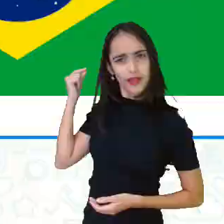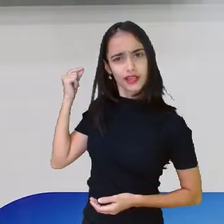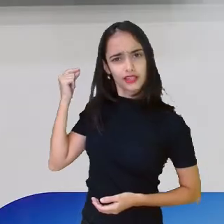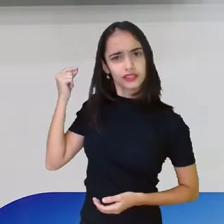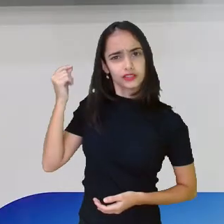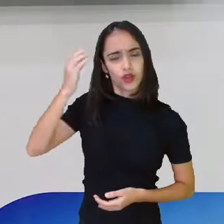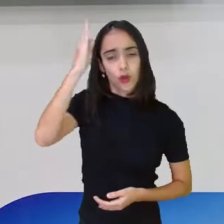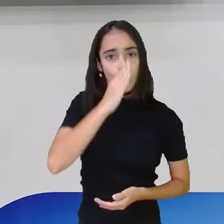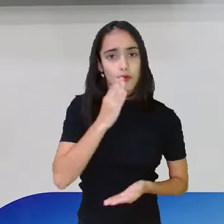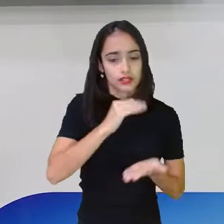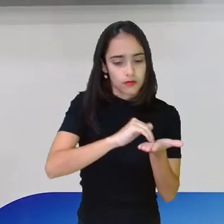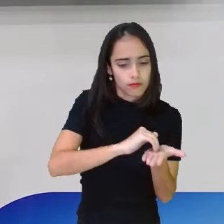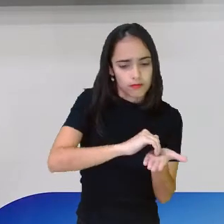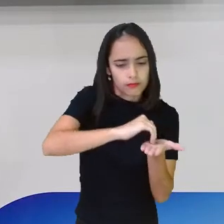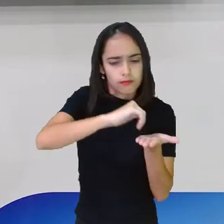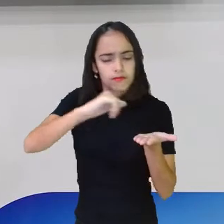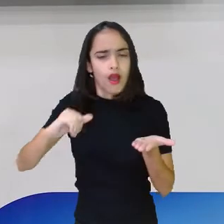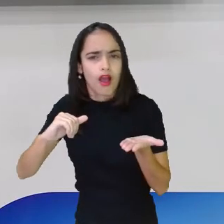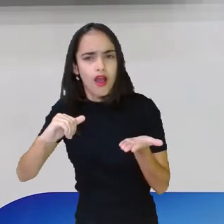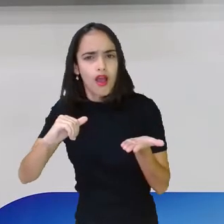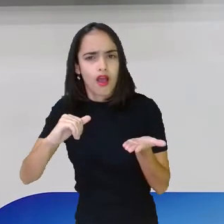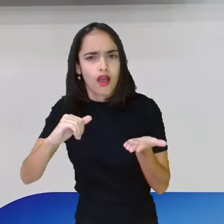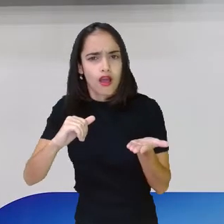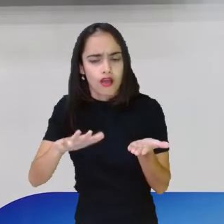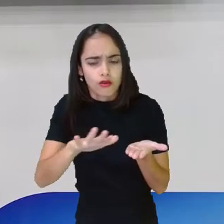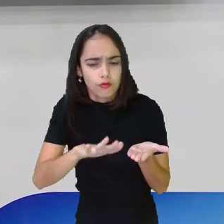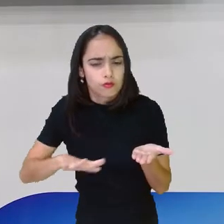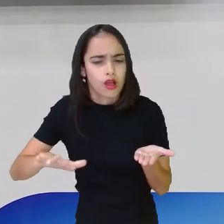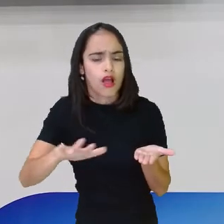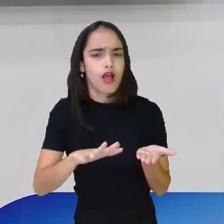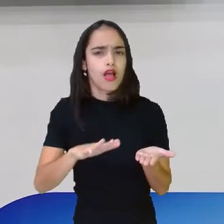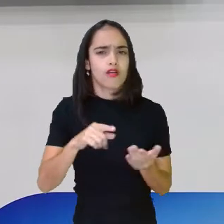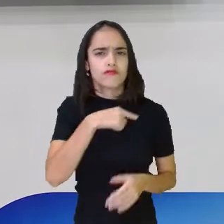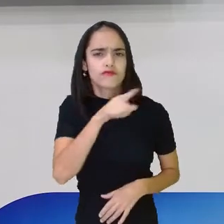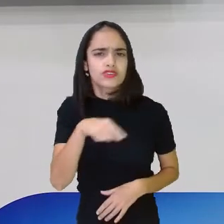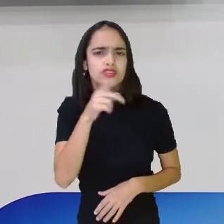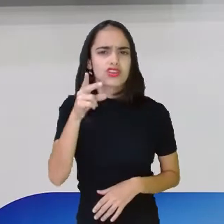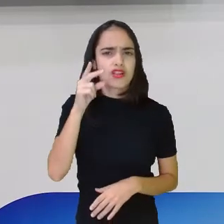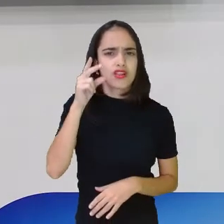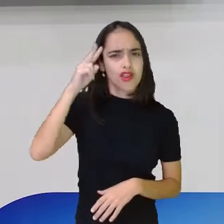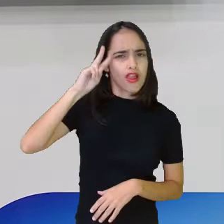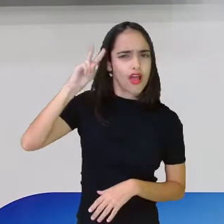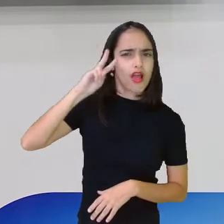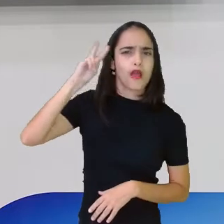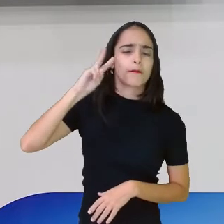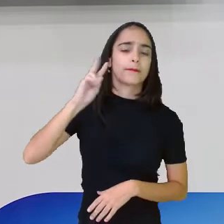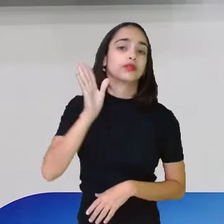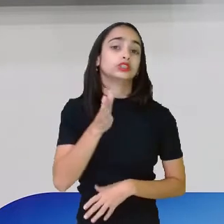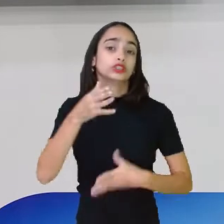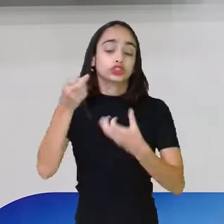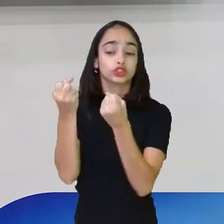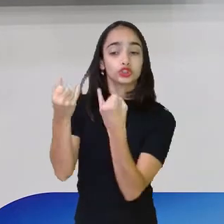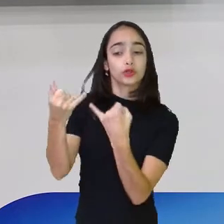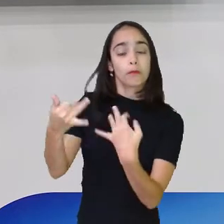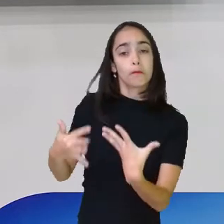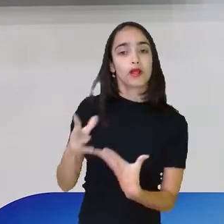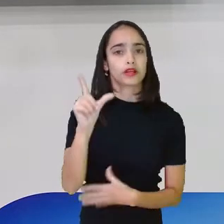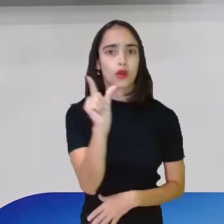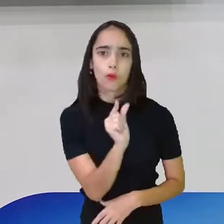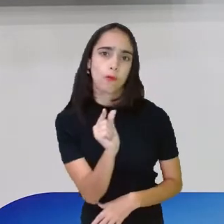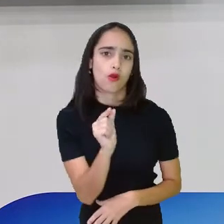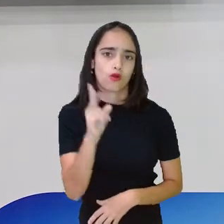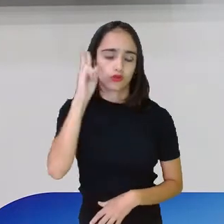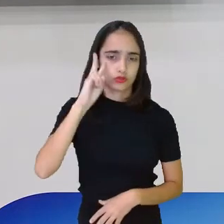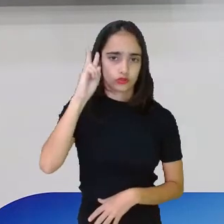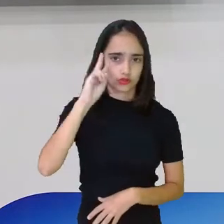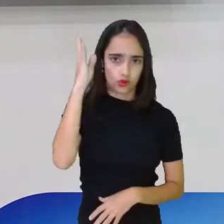monarquia, era um império, tão lembrado de como era antigamente. Já falei um pouquinho pra vocês sobre a história aqui do Brasil, né?